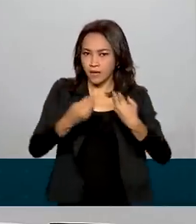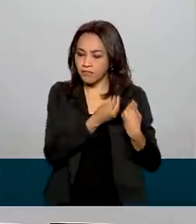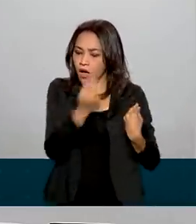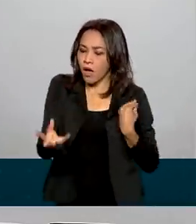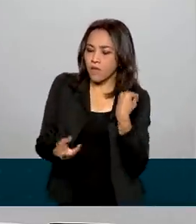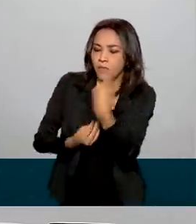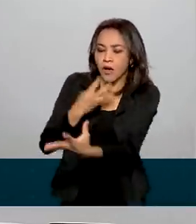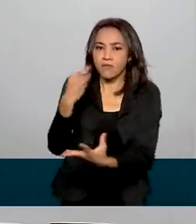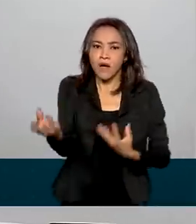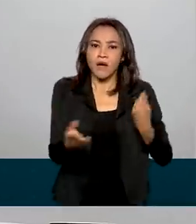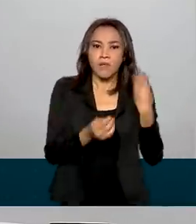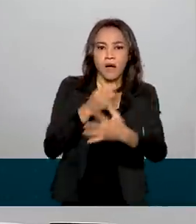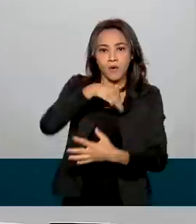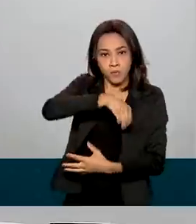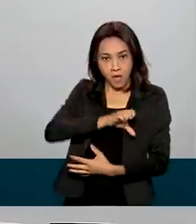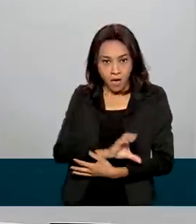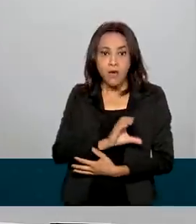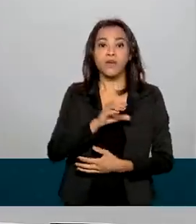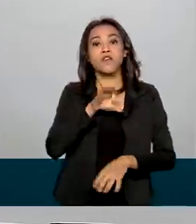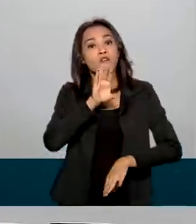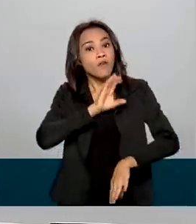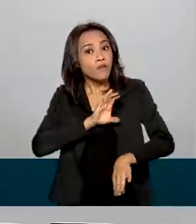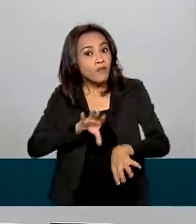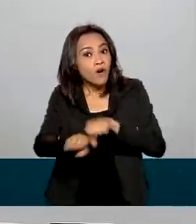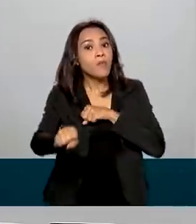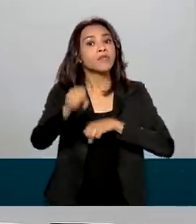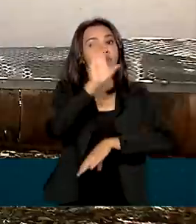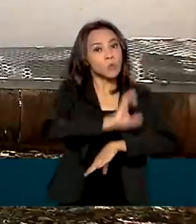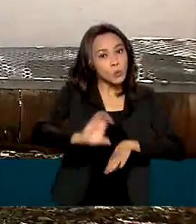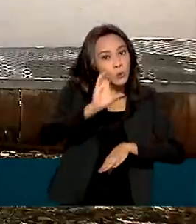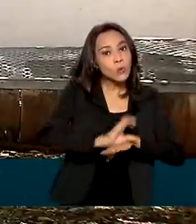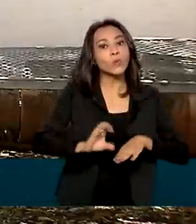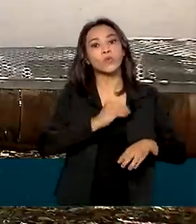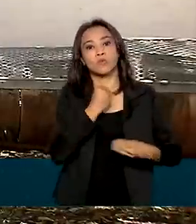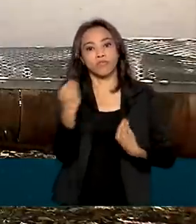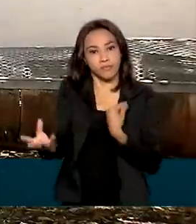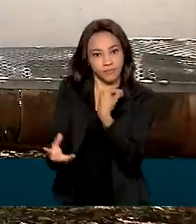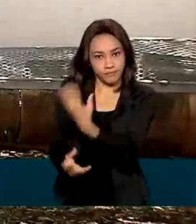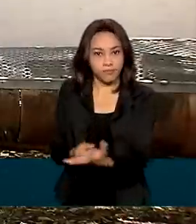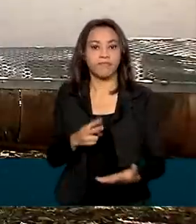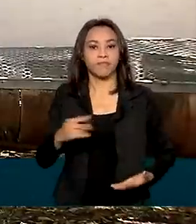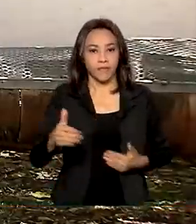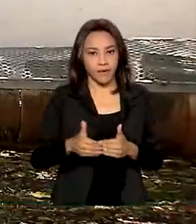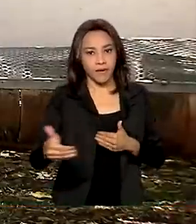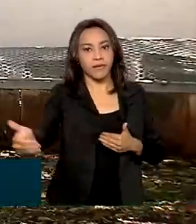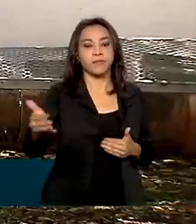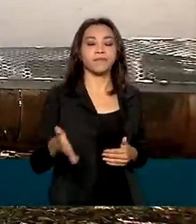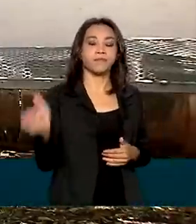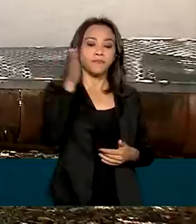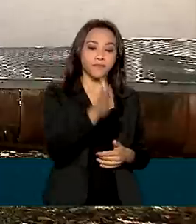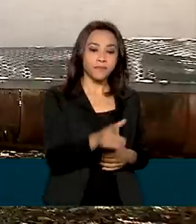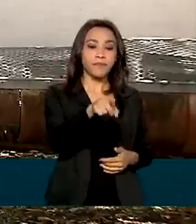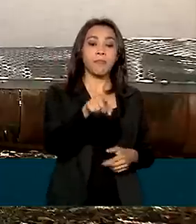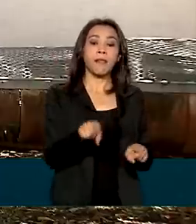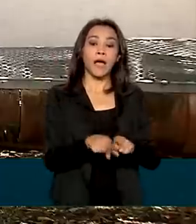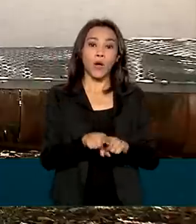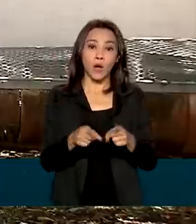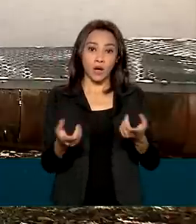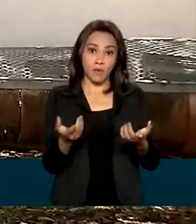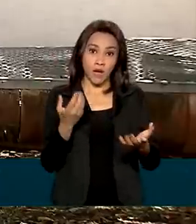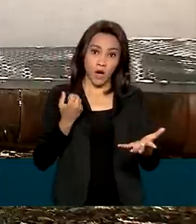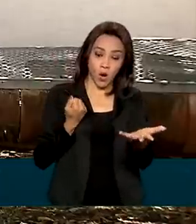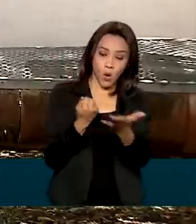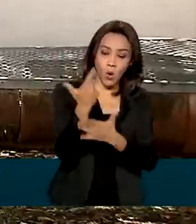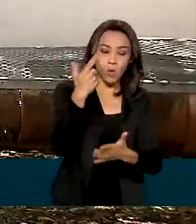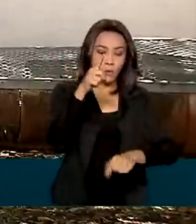com a formação dos gestores e com a formação dos professores. A montagem dos laboratórios, incluindo a compra e a instalação